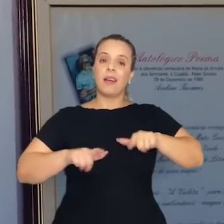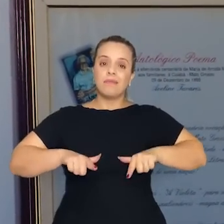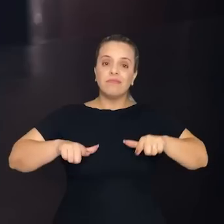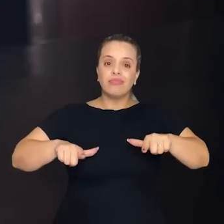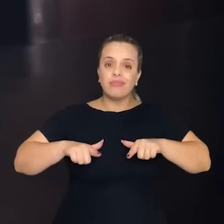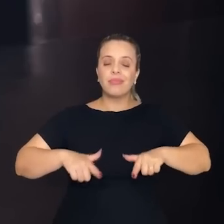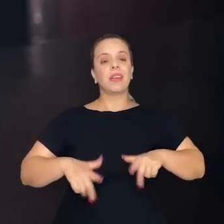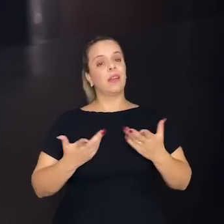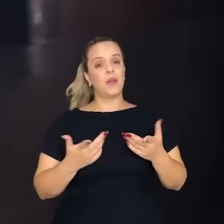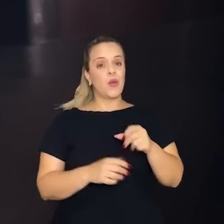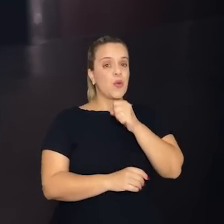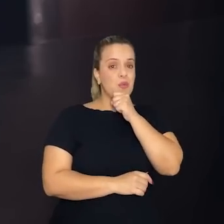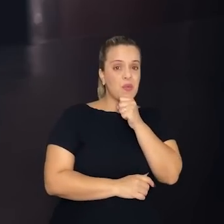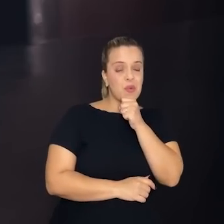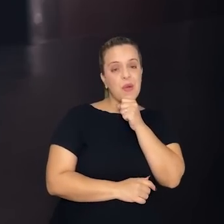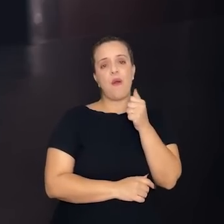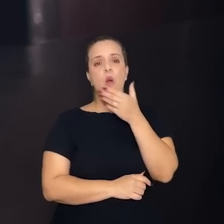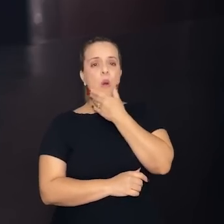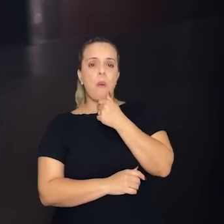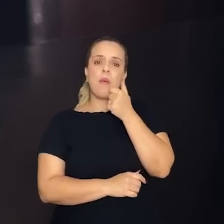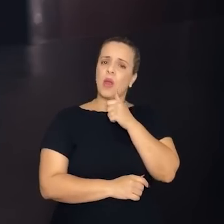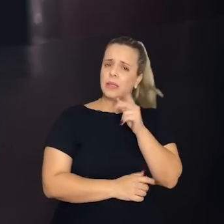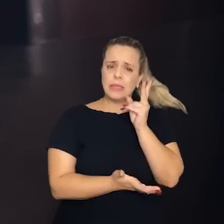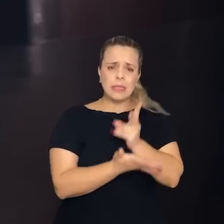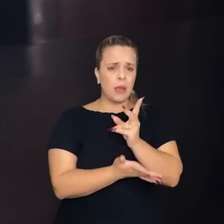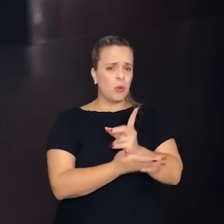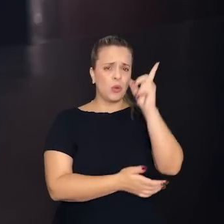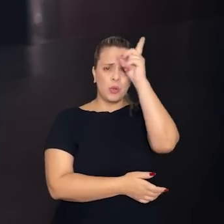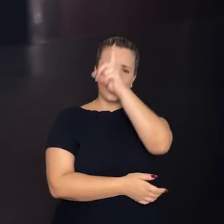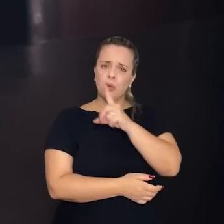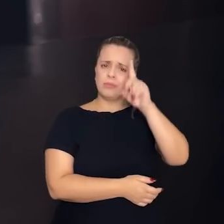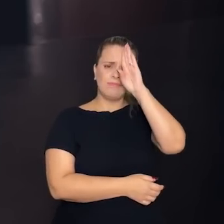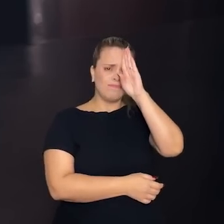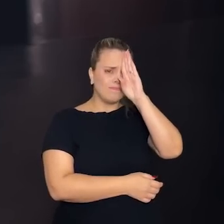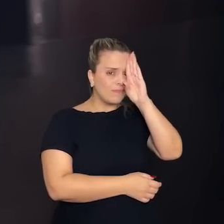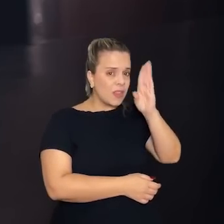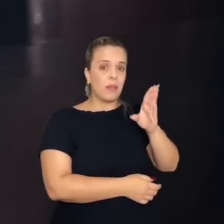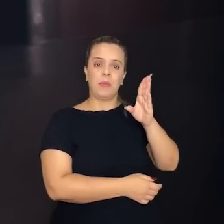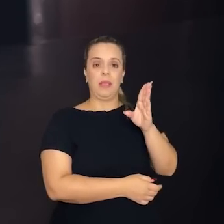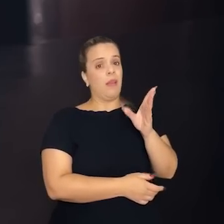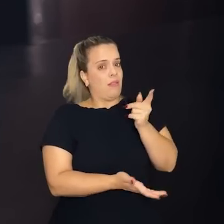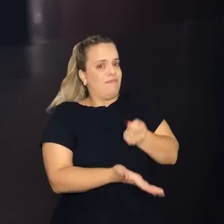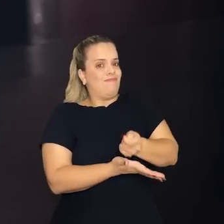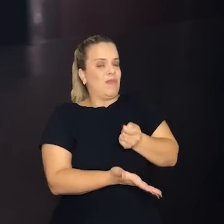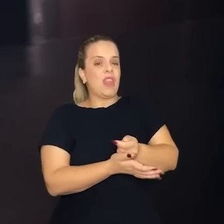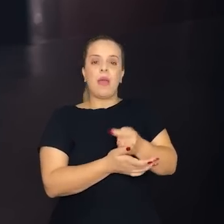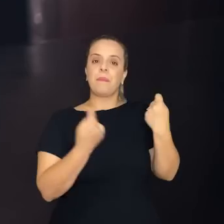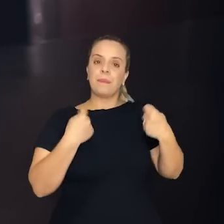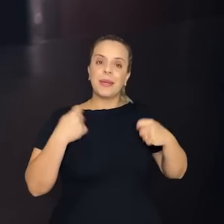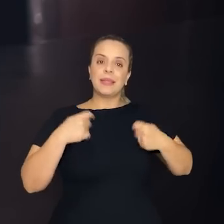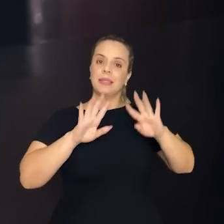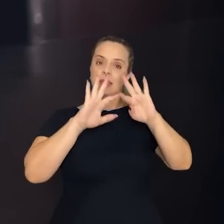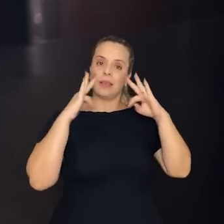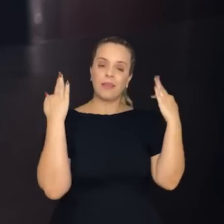eles ofereciam aqui todos os domingos. Era obrigatório, obrigatório entre aspas, a reunião familiar.